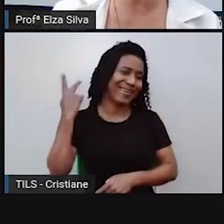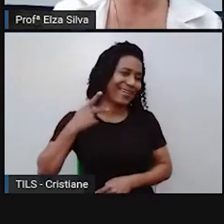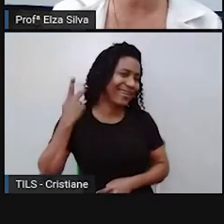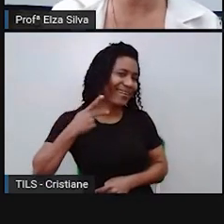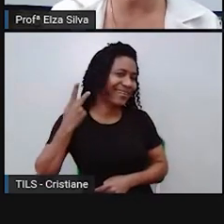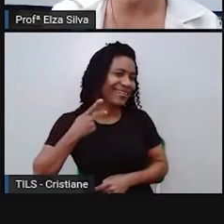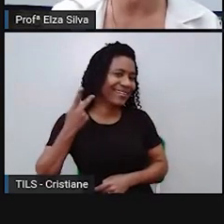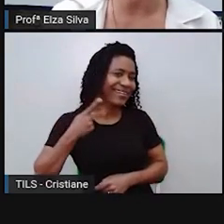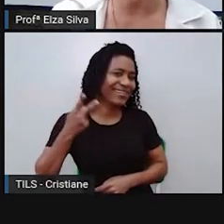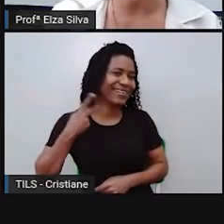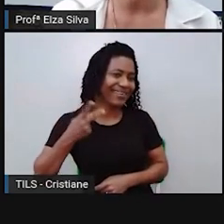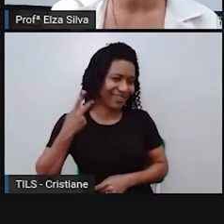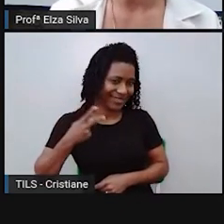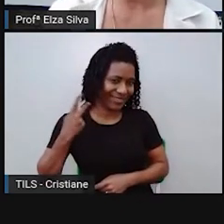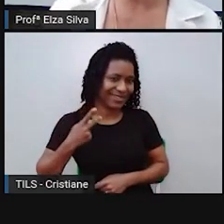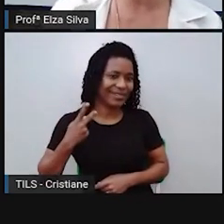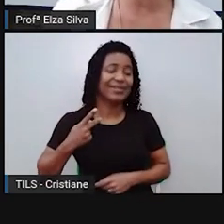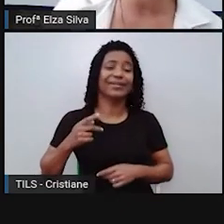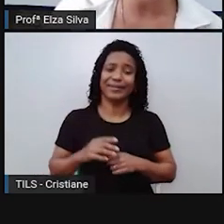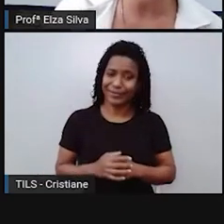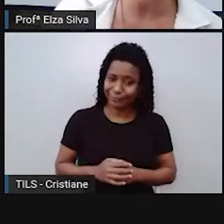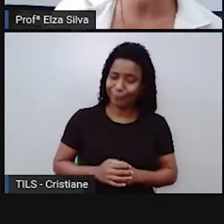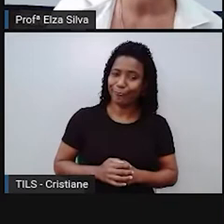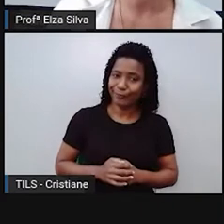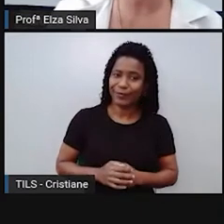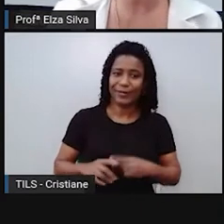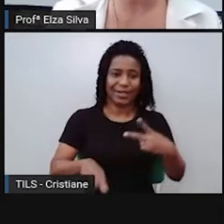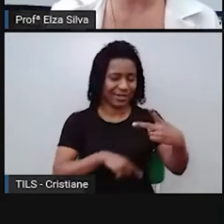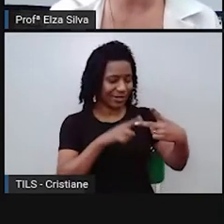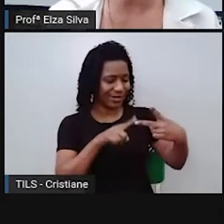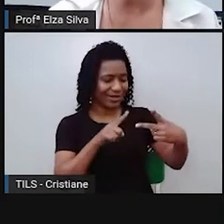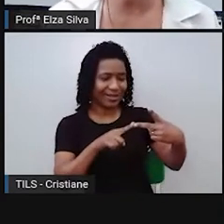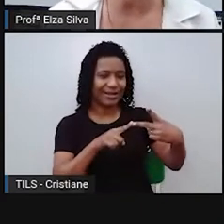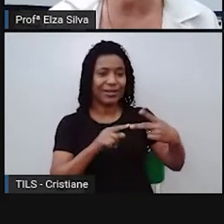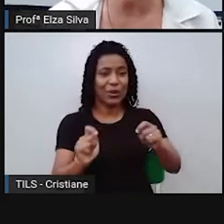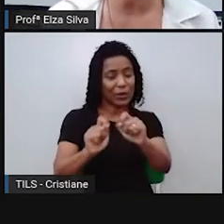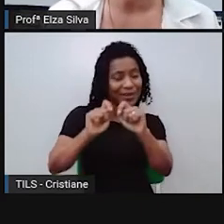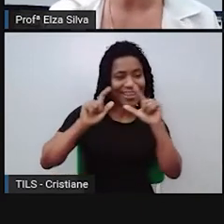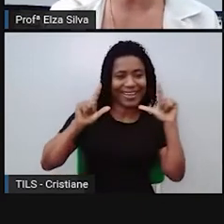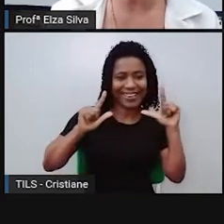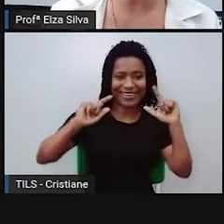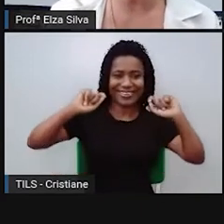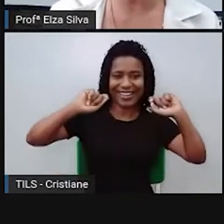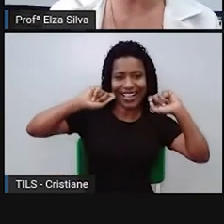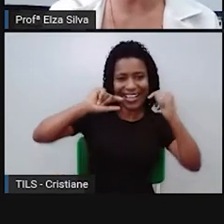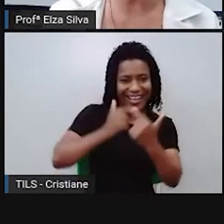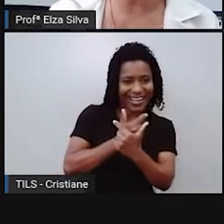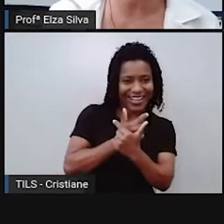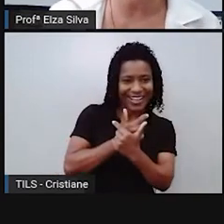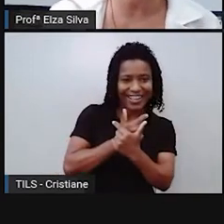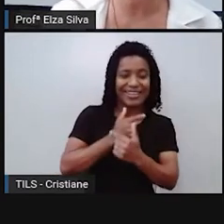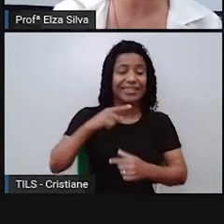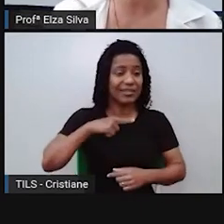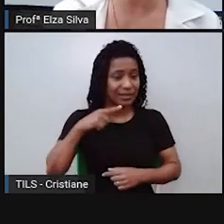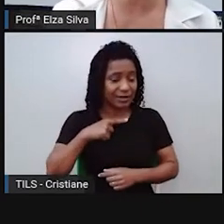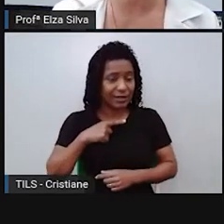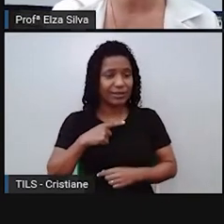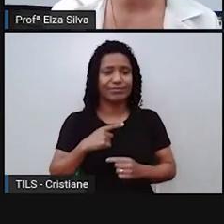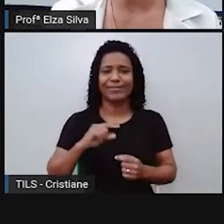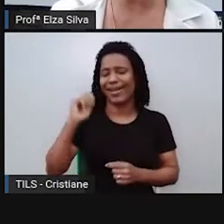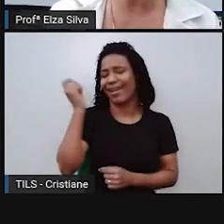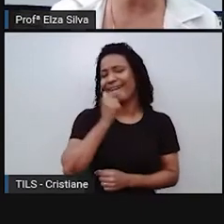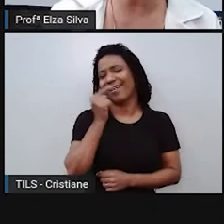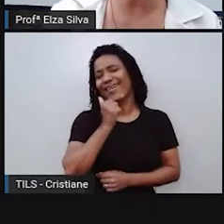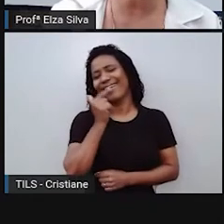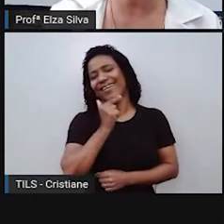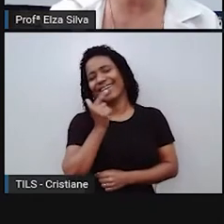posicionamentos políticos. E os humorísticos, eles ironizam algumas ações do cotidiano.